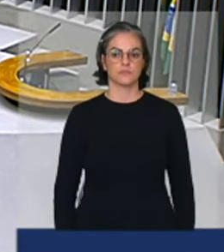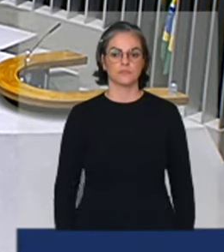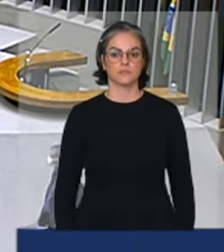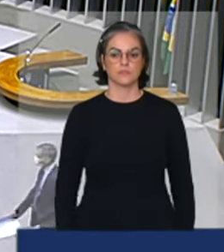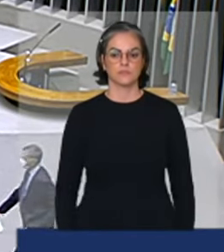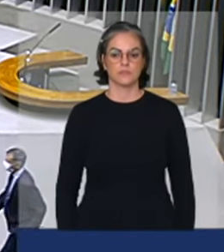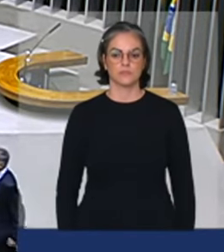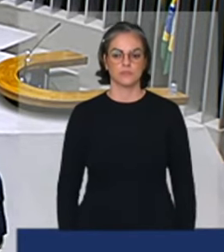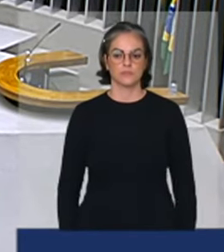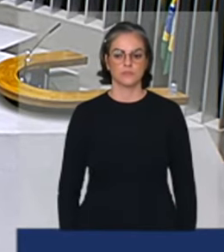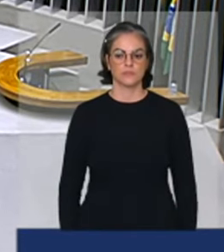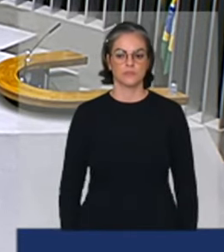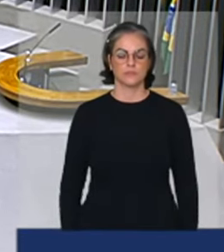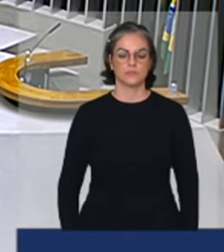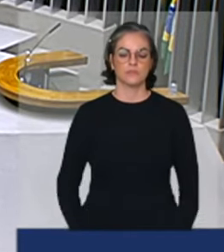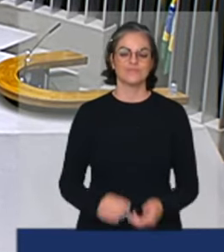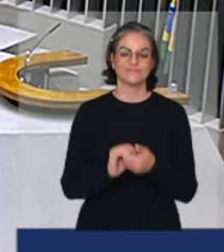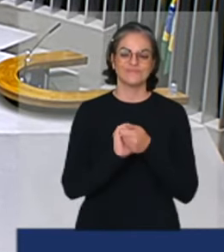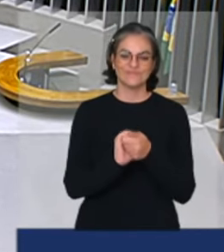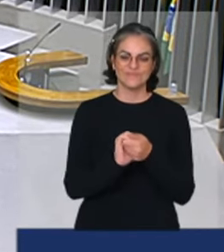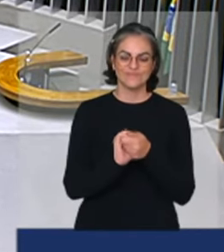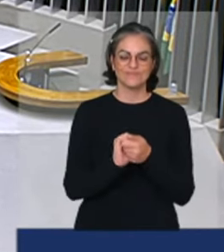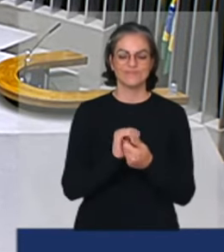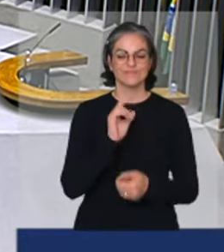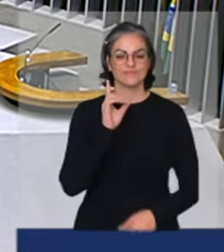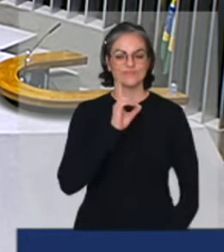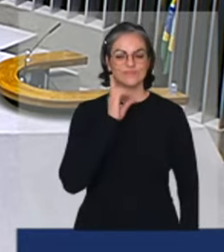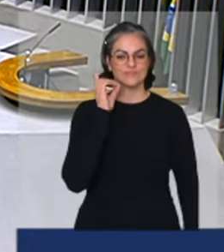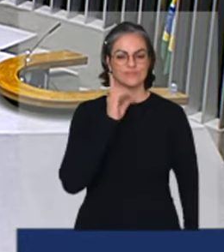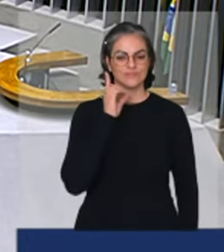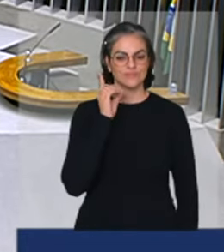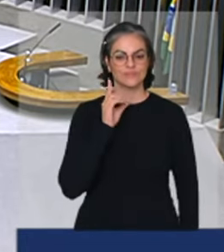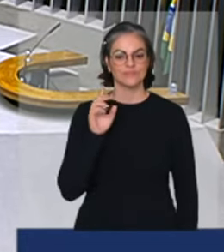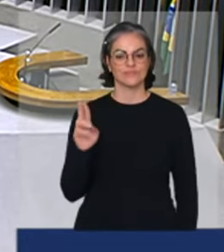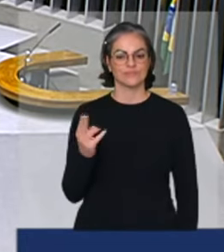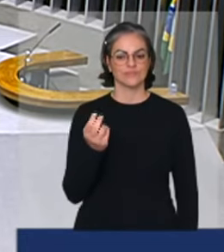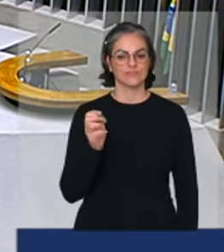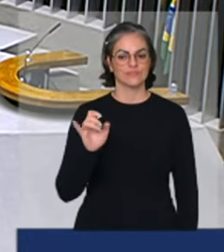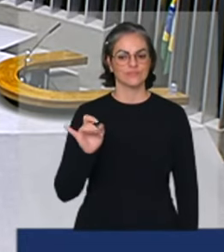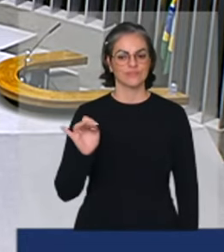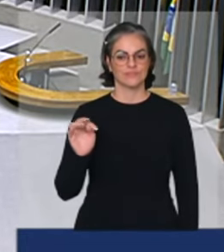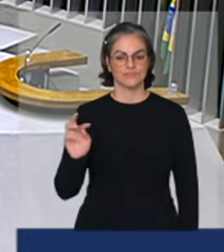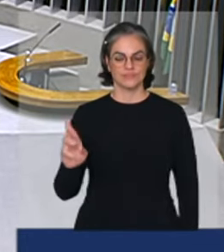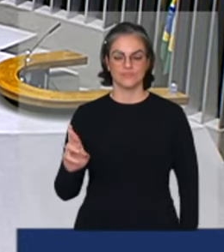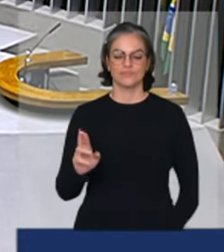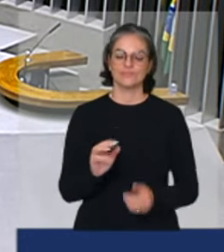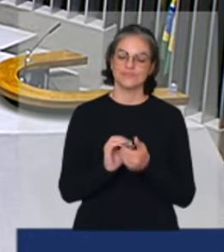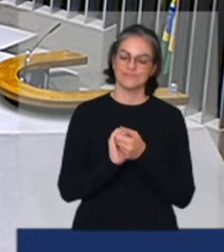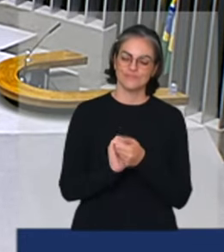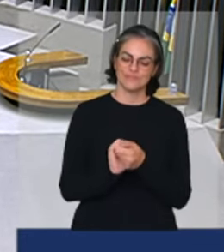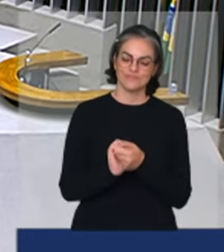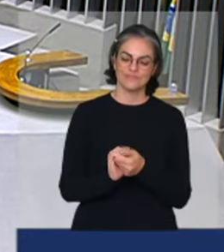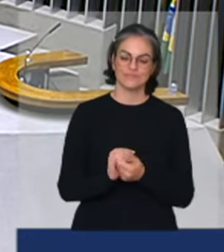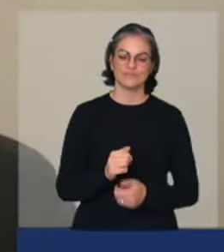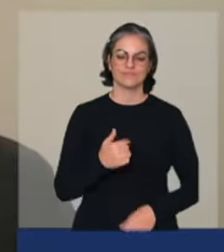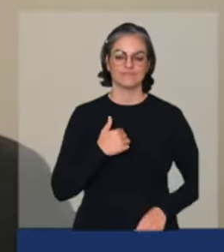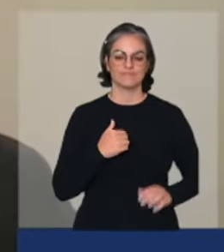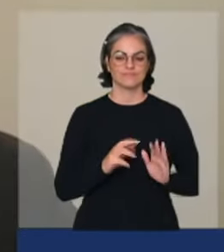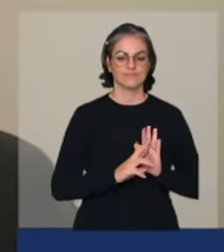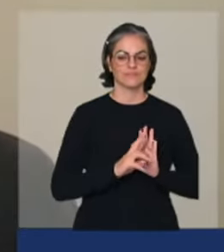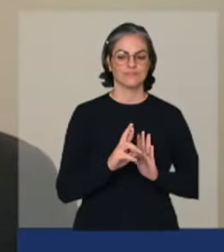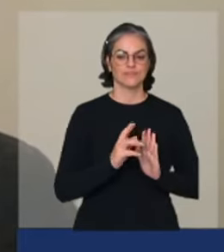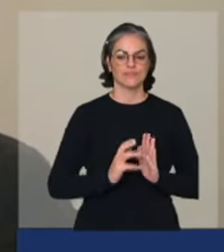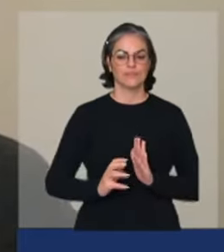deputado Eitor Chou quero lhe cumprimentar em nome da minoria pela